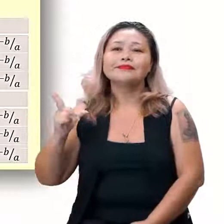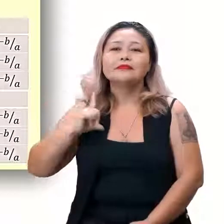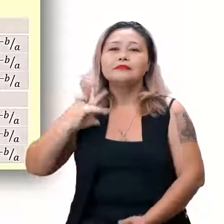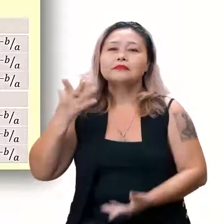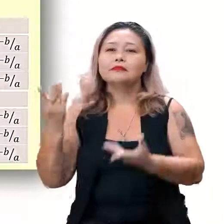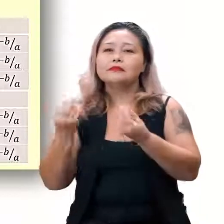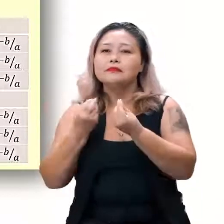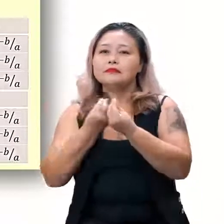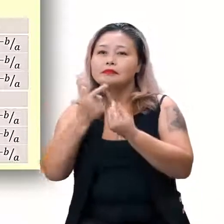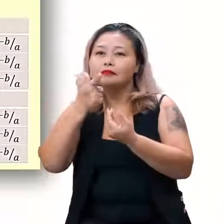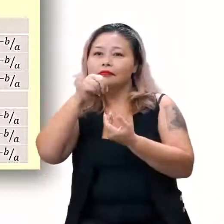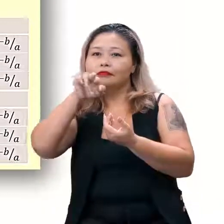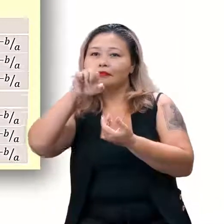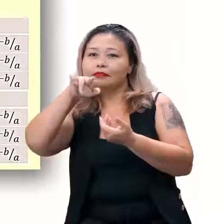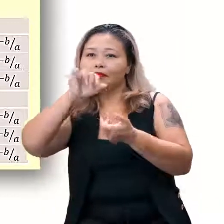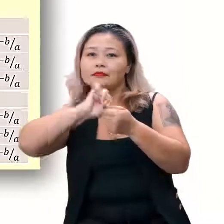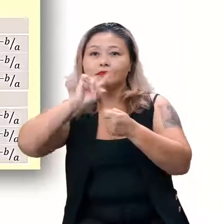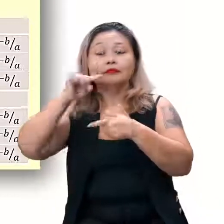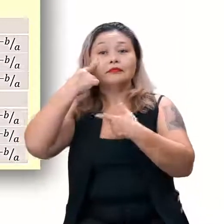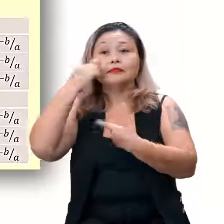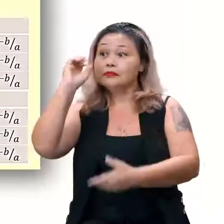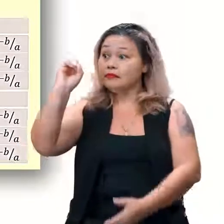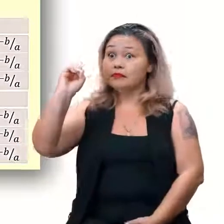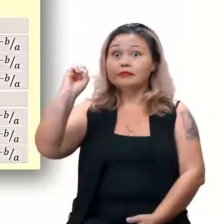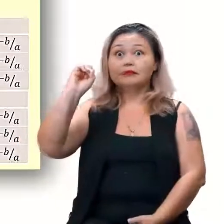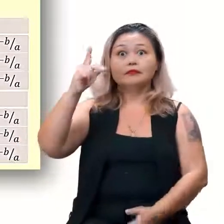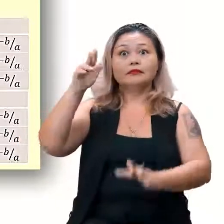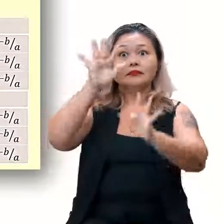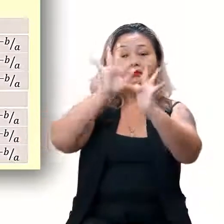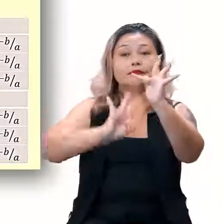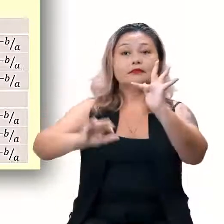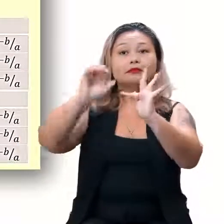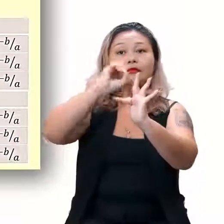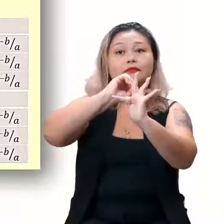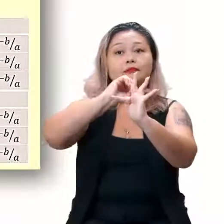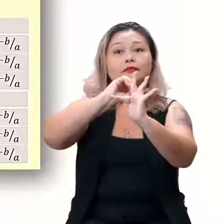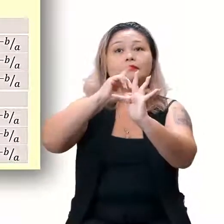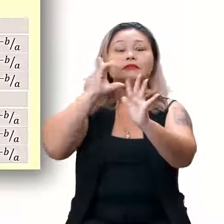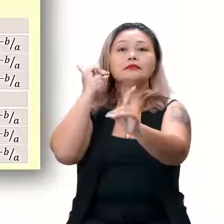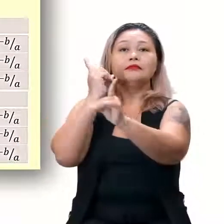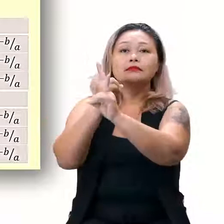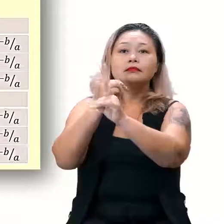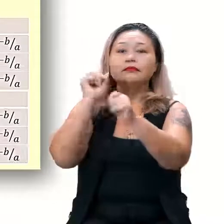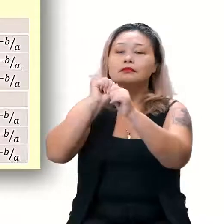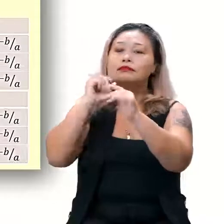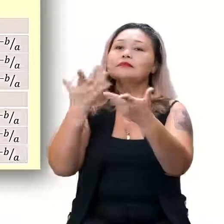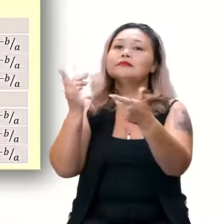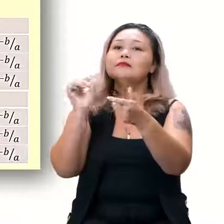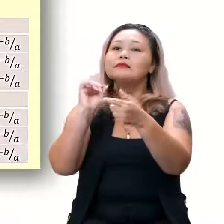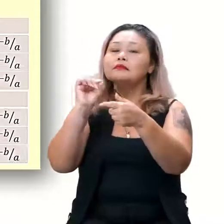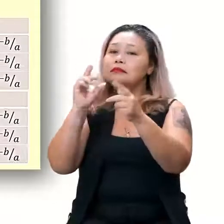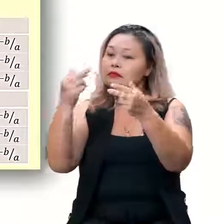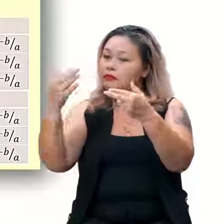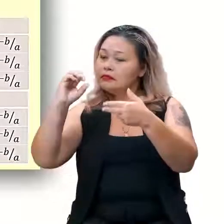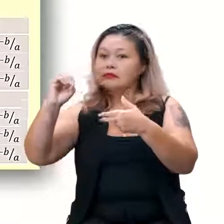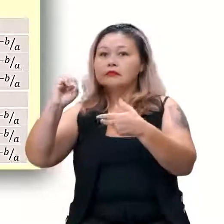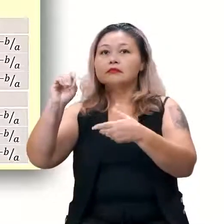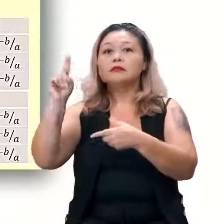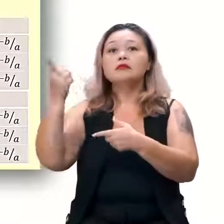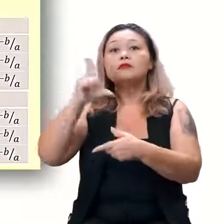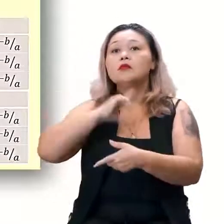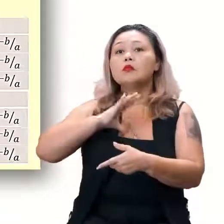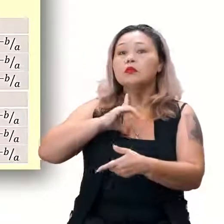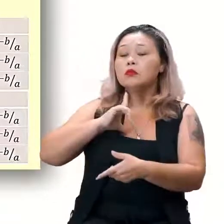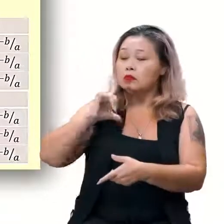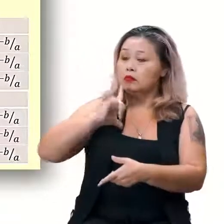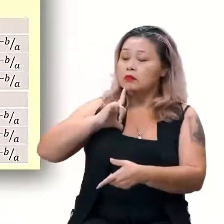genérico do zero da função. Na verdade, quando a gente quer achar o zero ou a raiz da função, a gente vai igualar a zero, né? Isso. Então, o x vai